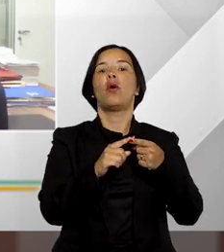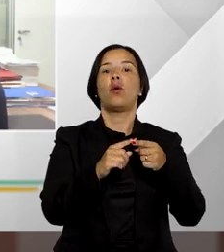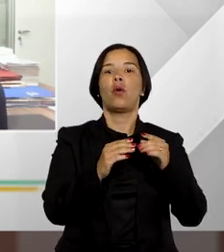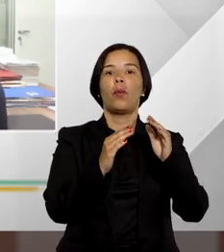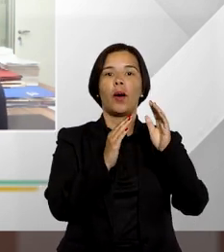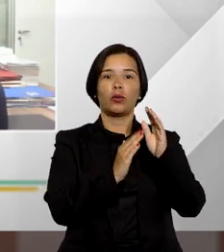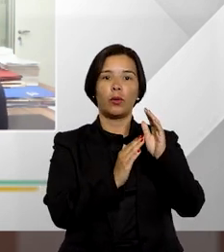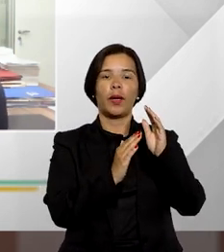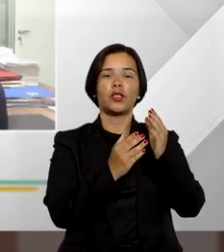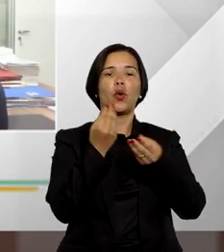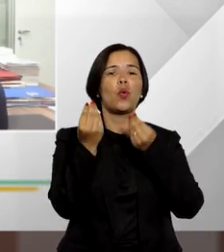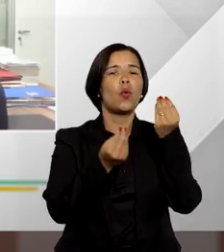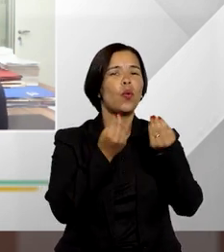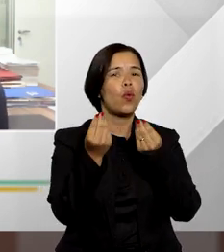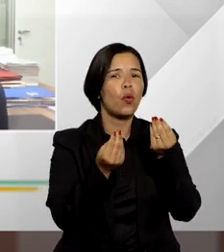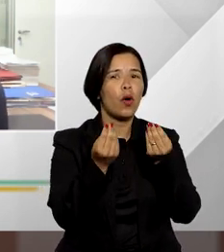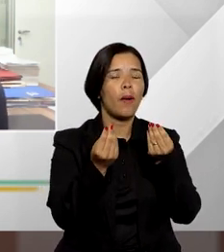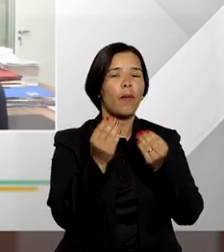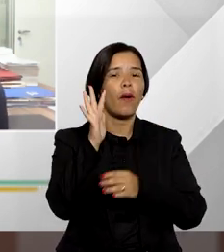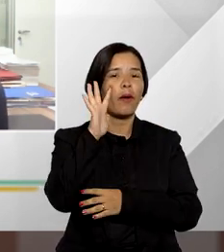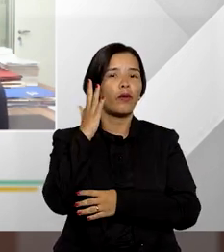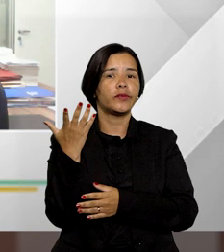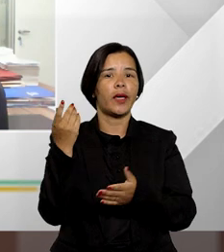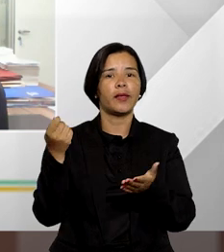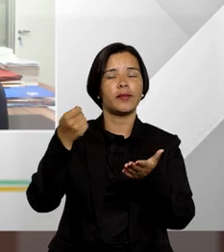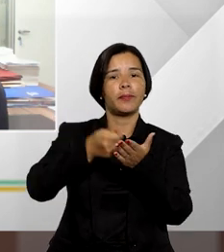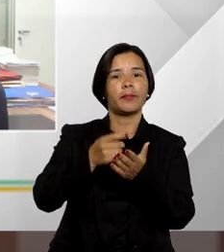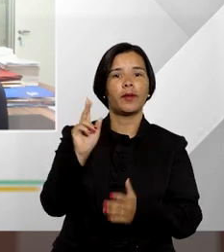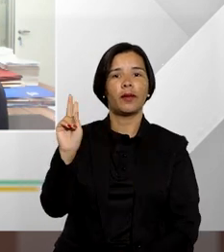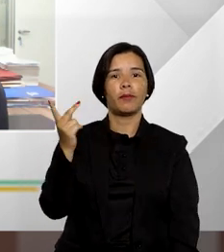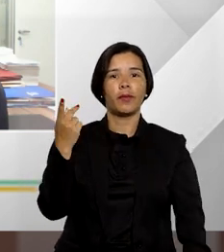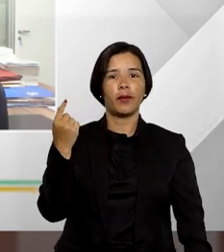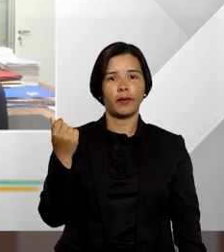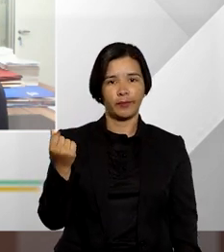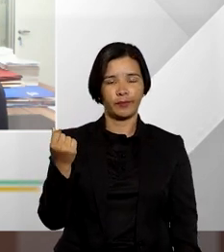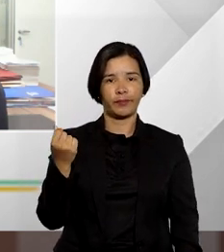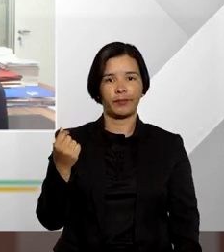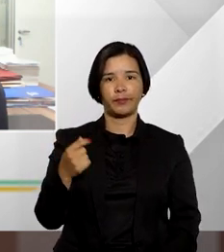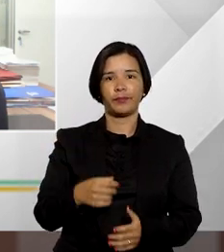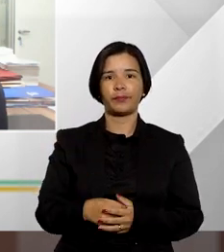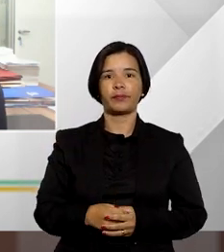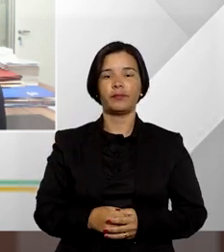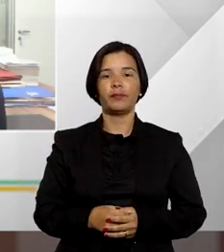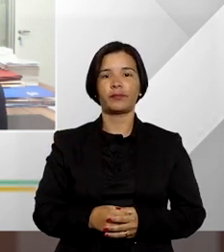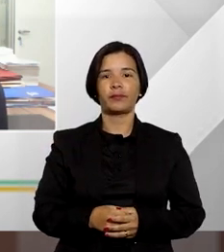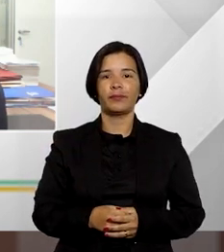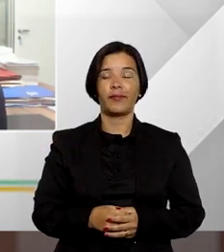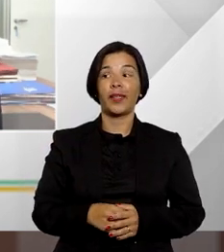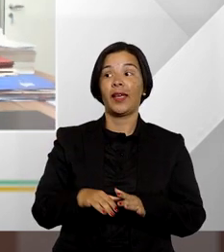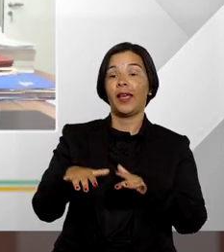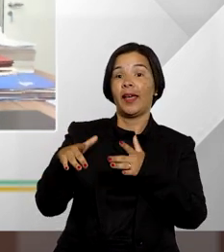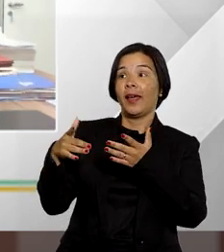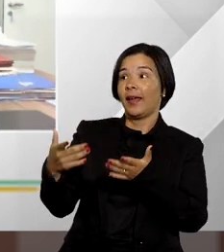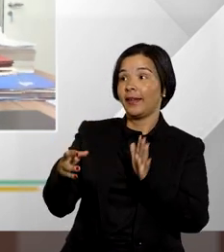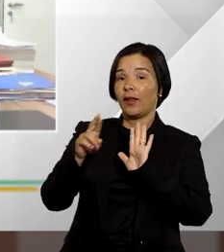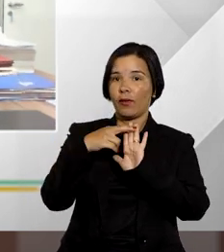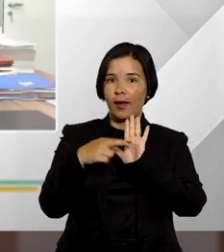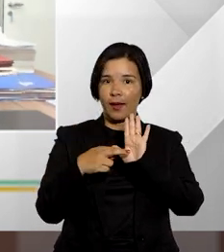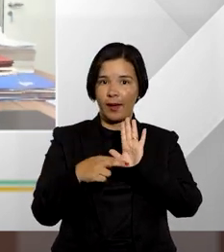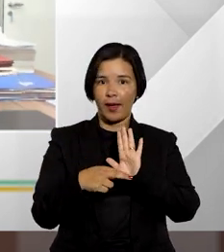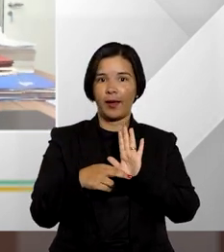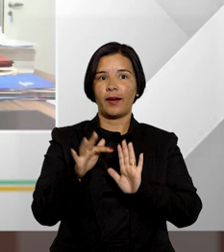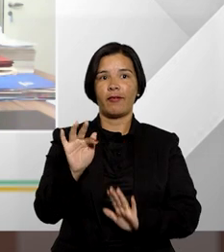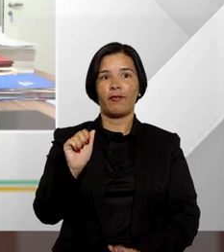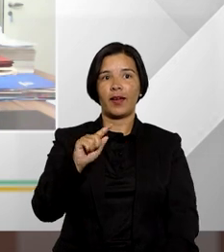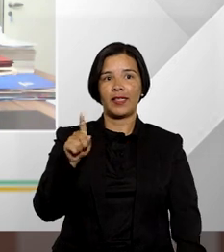como é que é estabelecida a condenação em honorários sucumbenciais doutor Sérgio Fátima a regra aplicável a